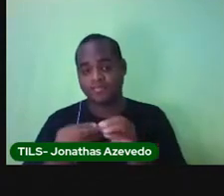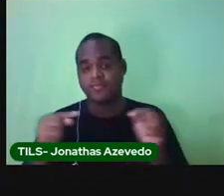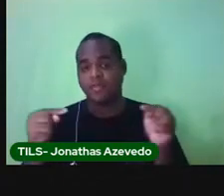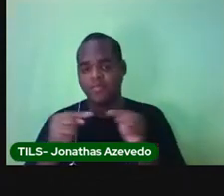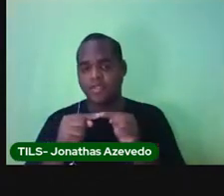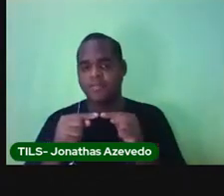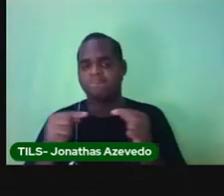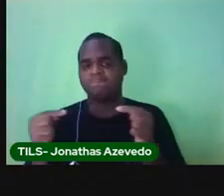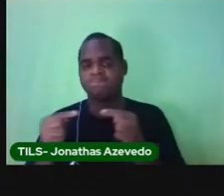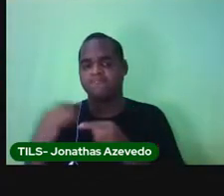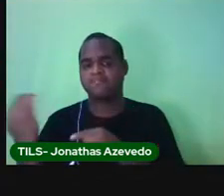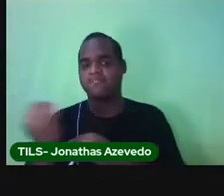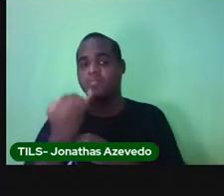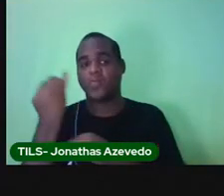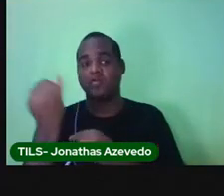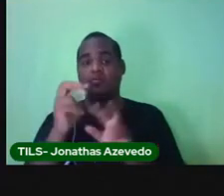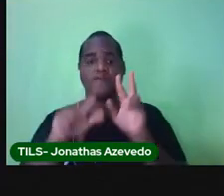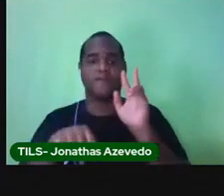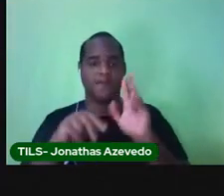função diferente.